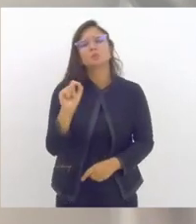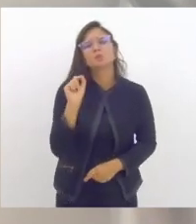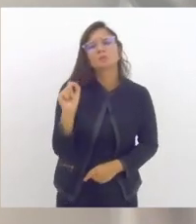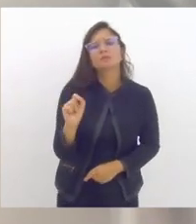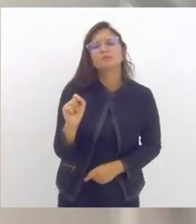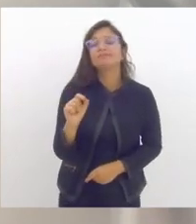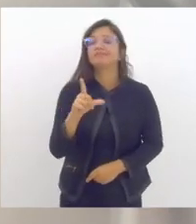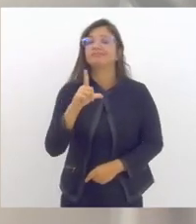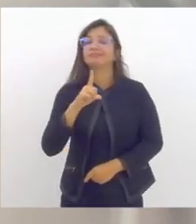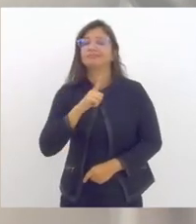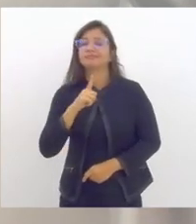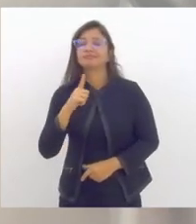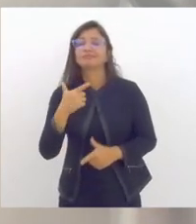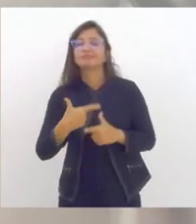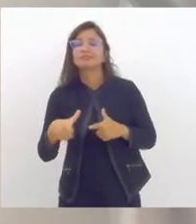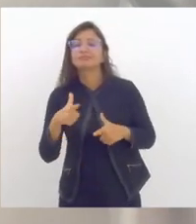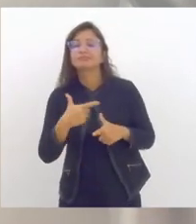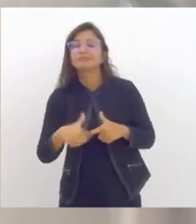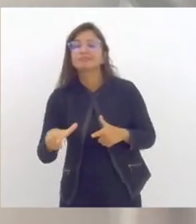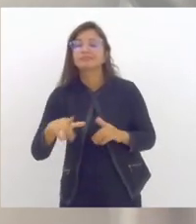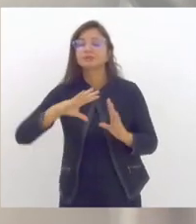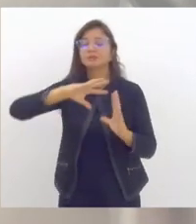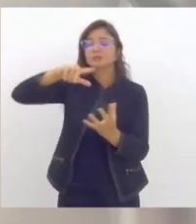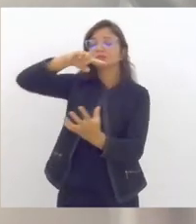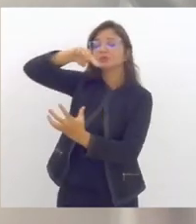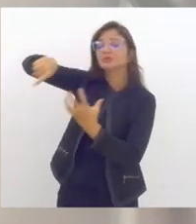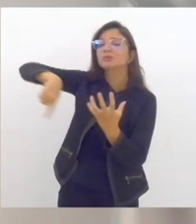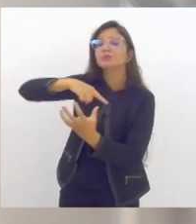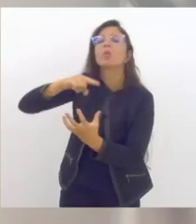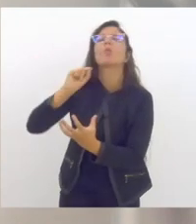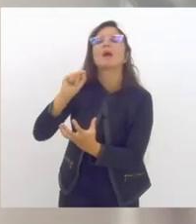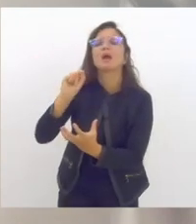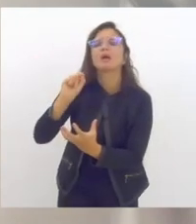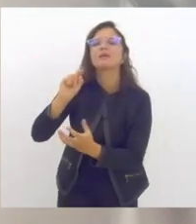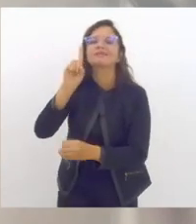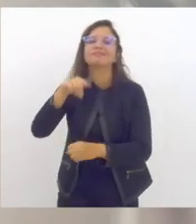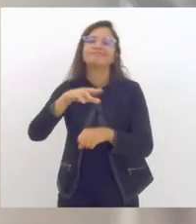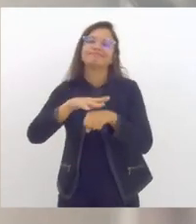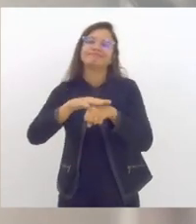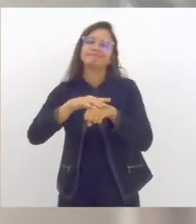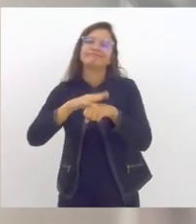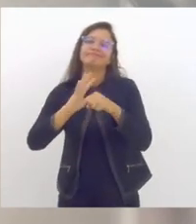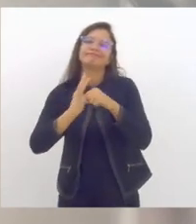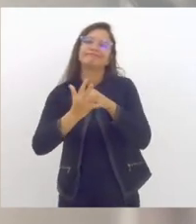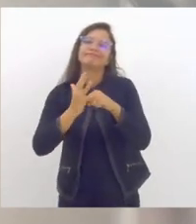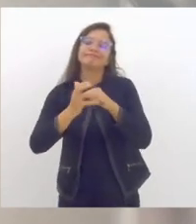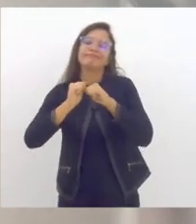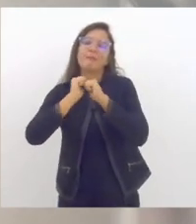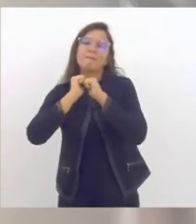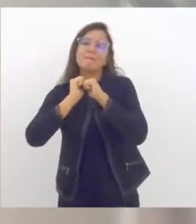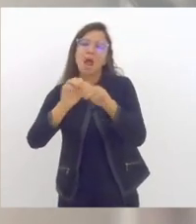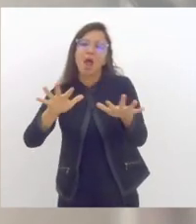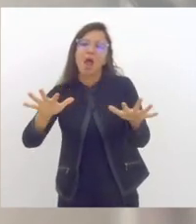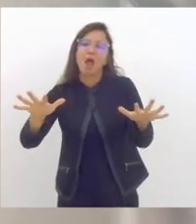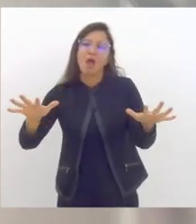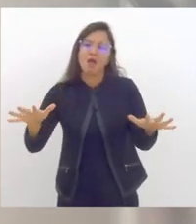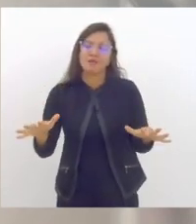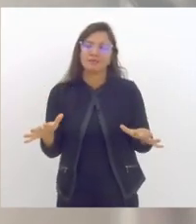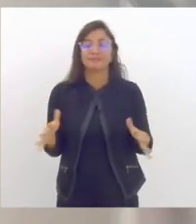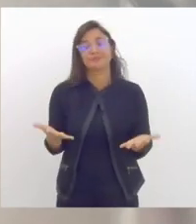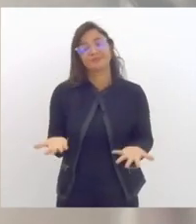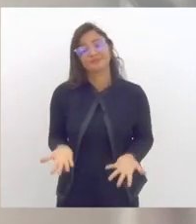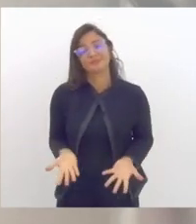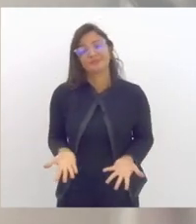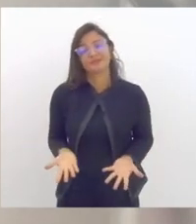onde o mundo inteiro vivenciou uma pandemia que impactou o